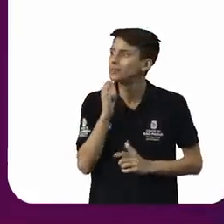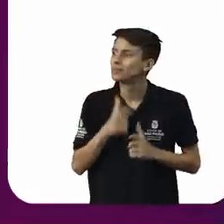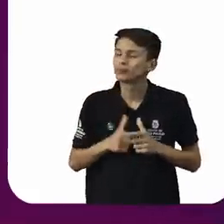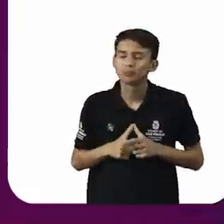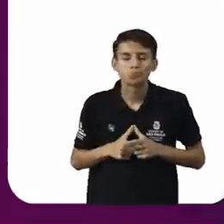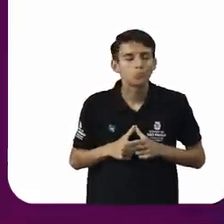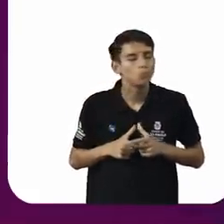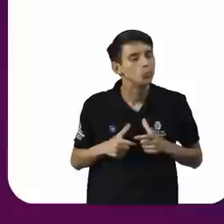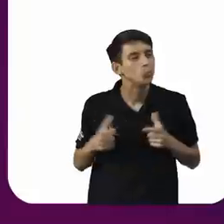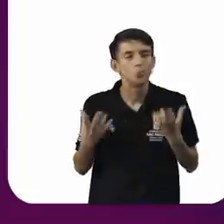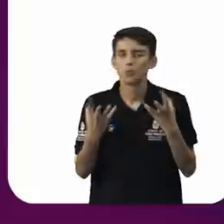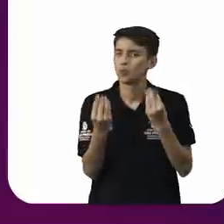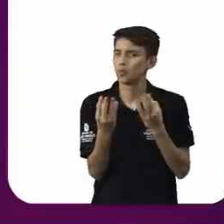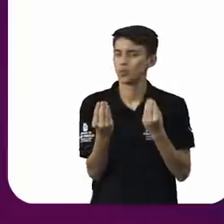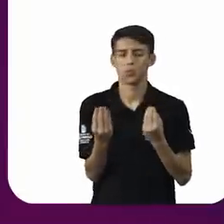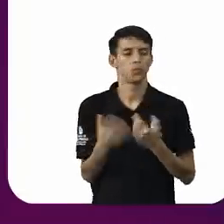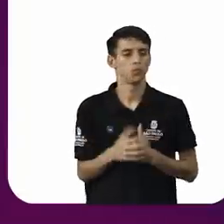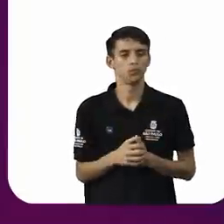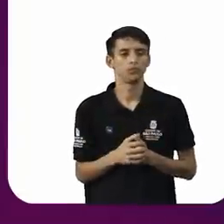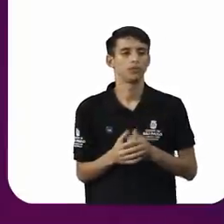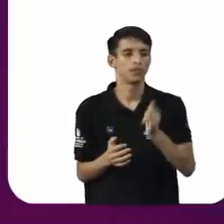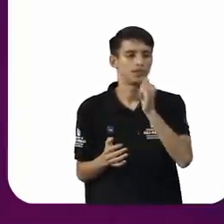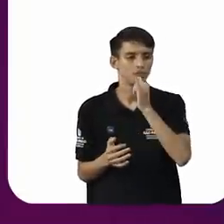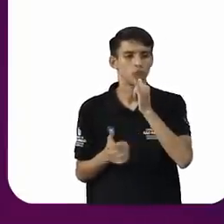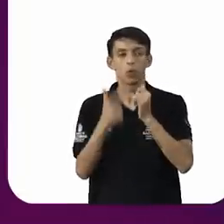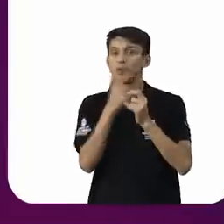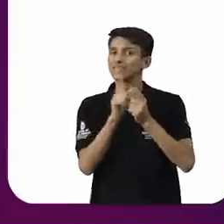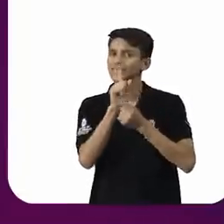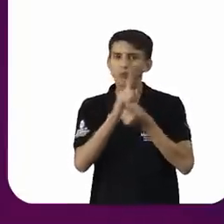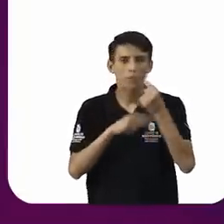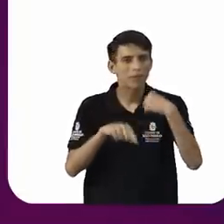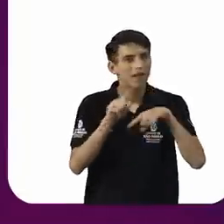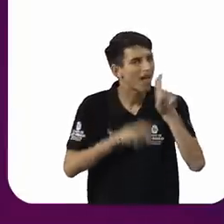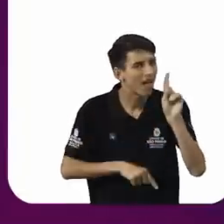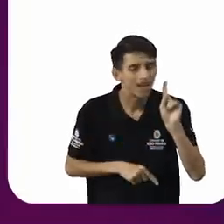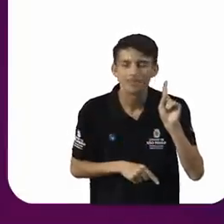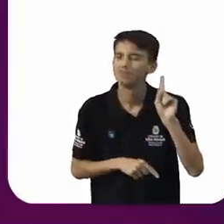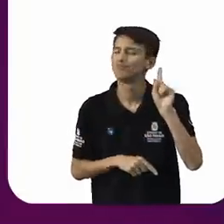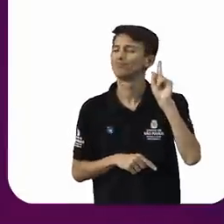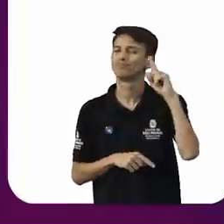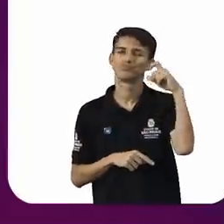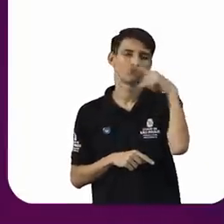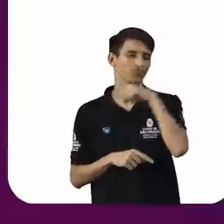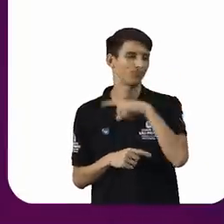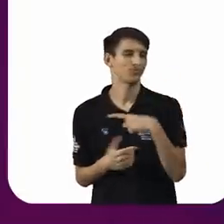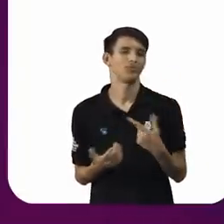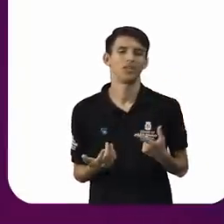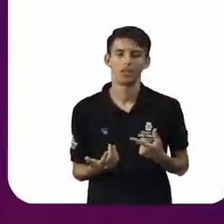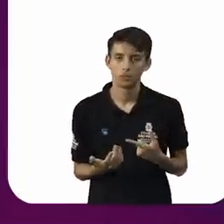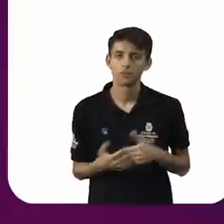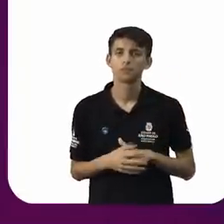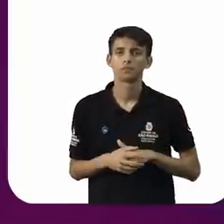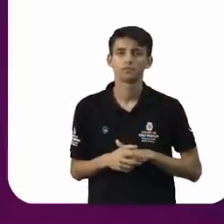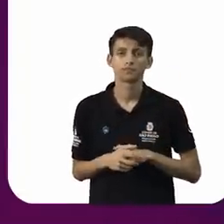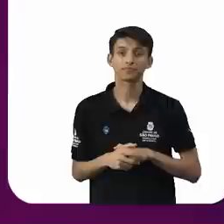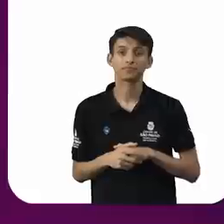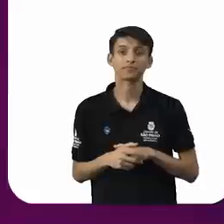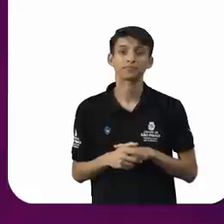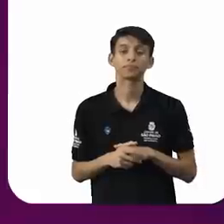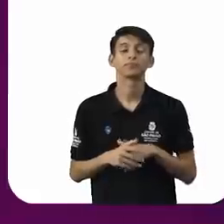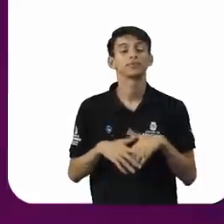limitada para você ter superação. Para você ter superação, você tem que ter uma intervenção preventiva.